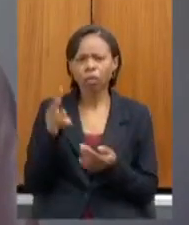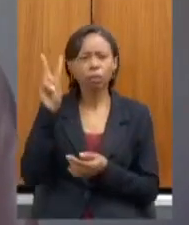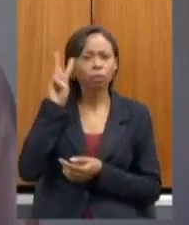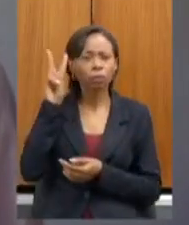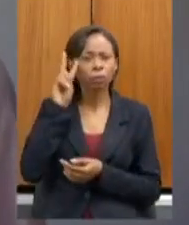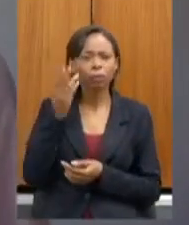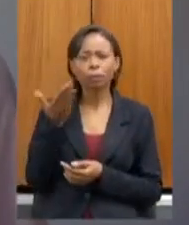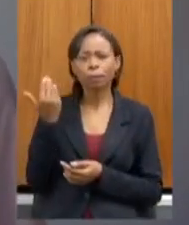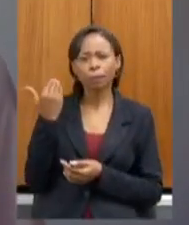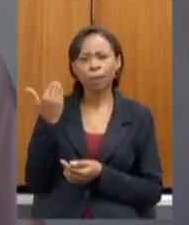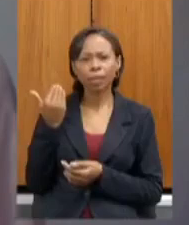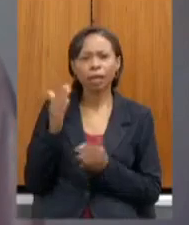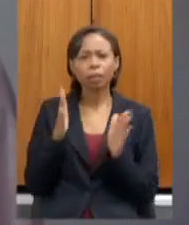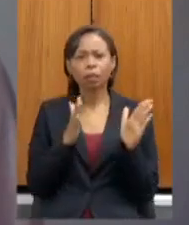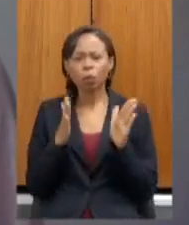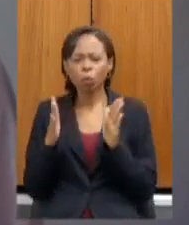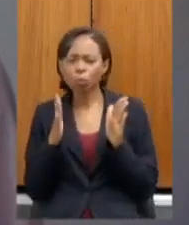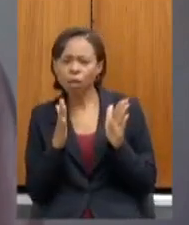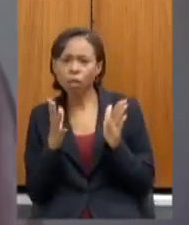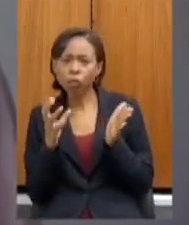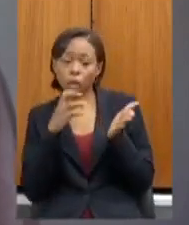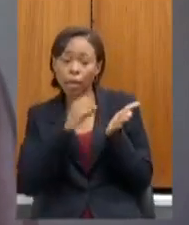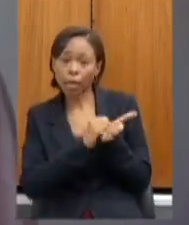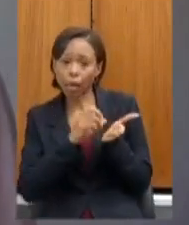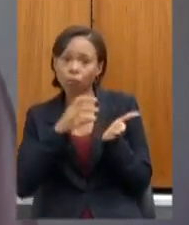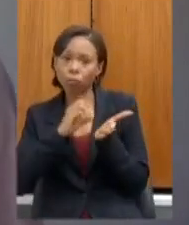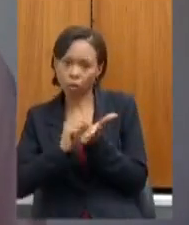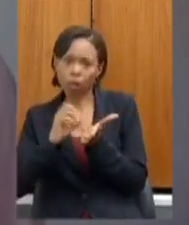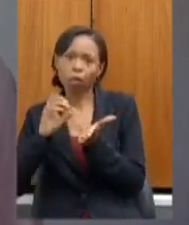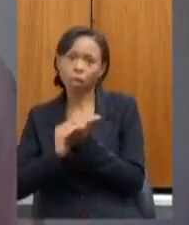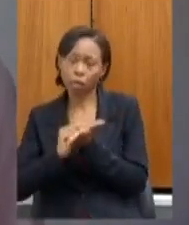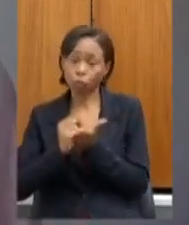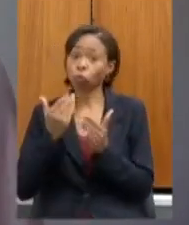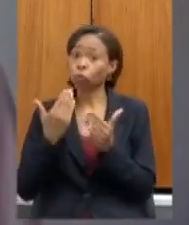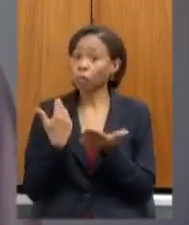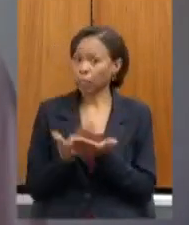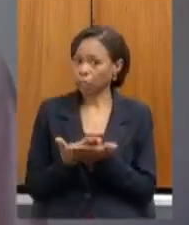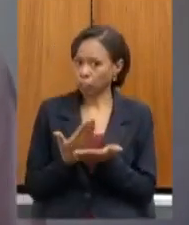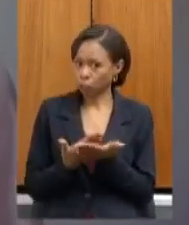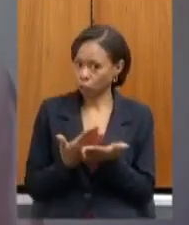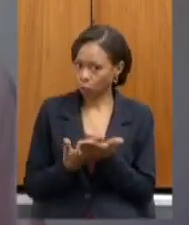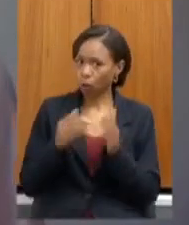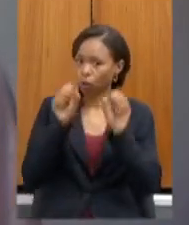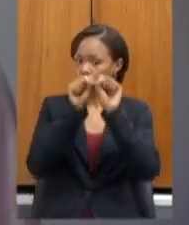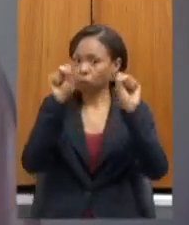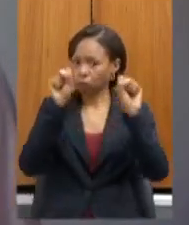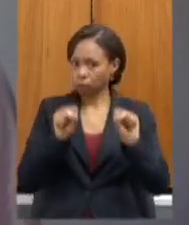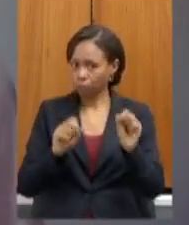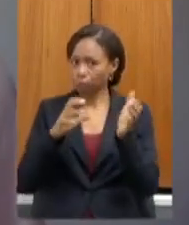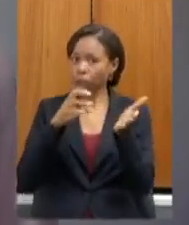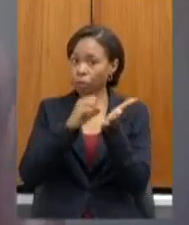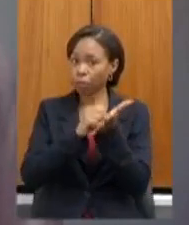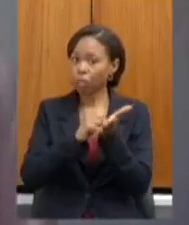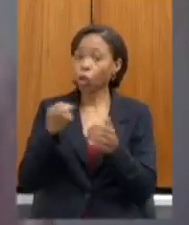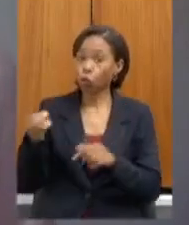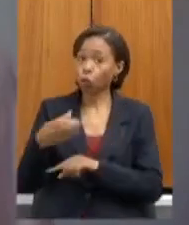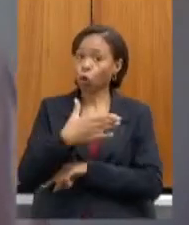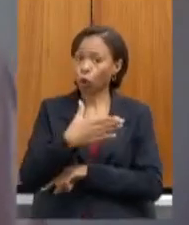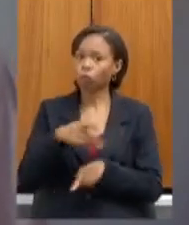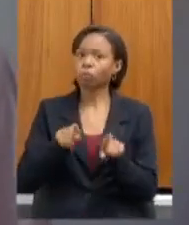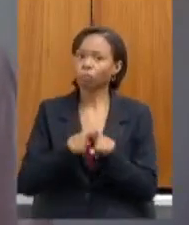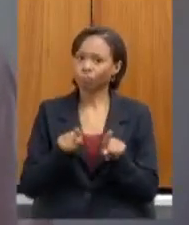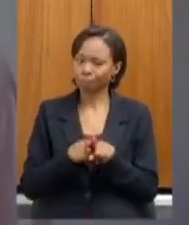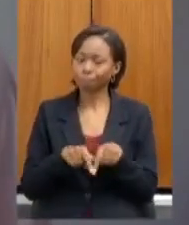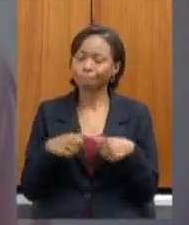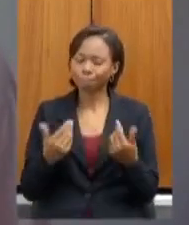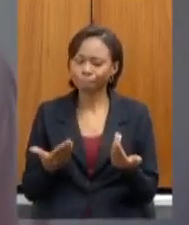passada o período de cadastro das nossas escolas no sistema de matrícula com uma inovação também muito importante e essa